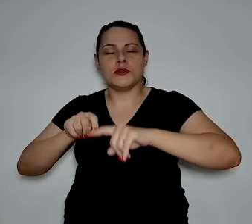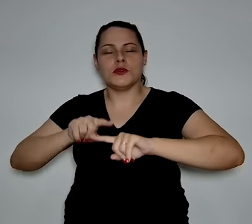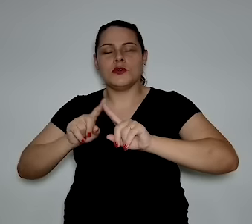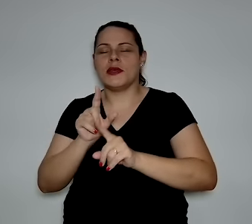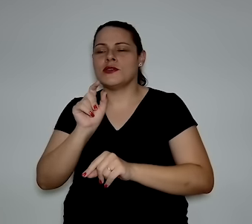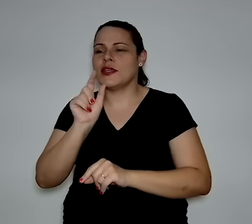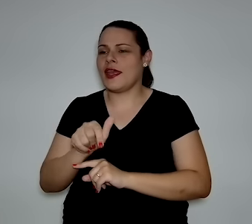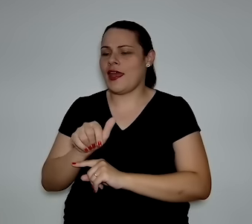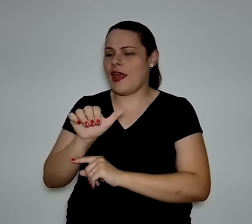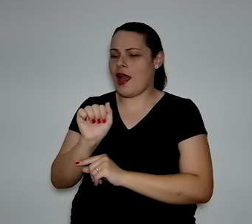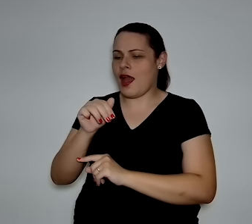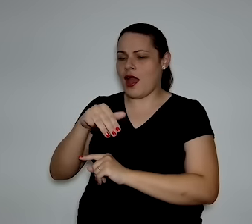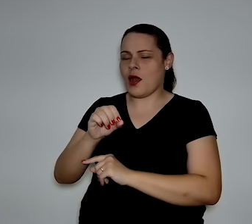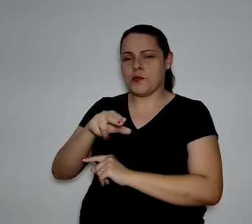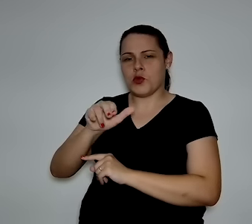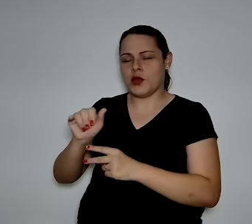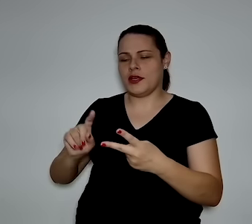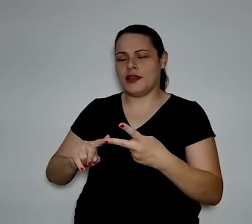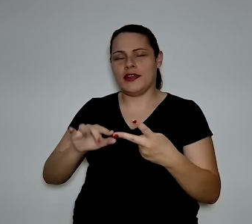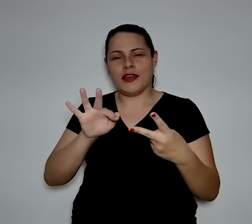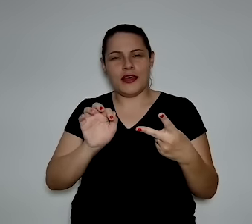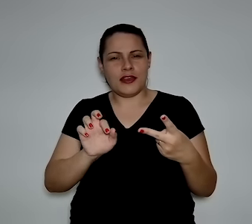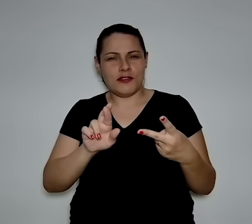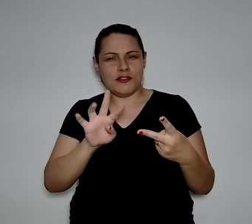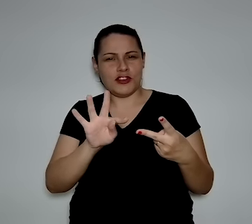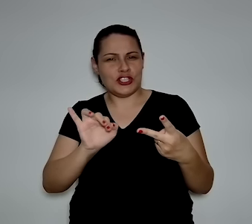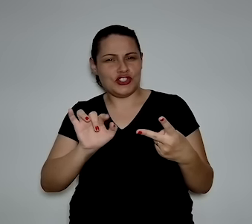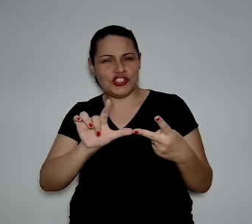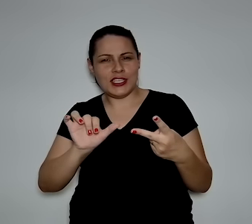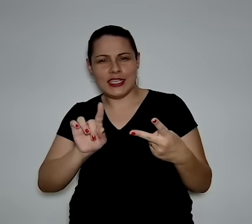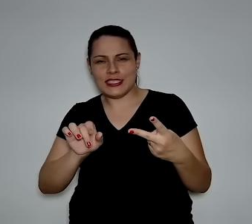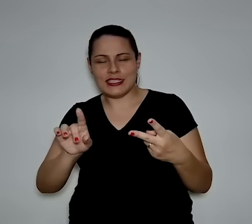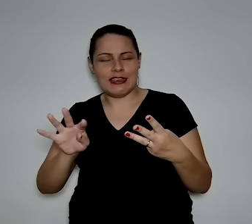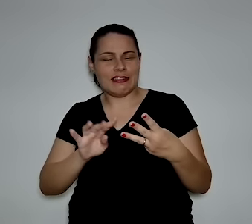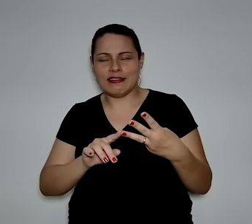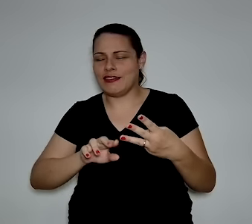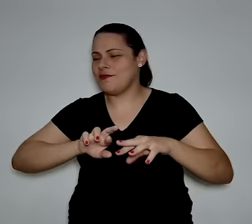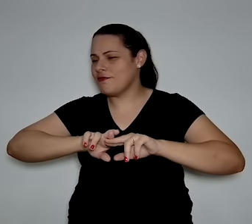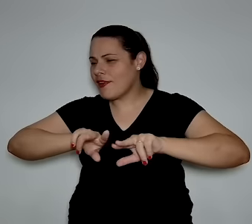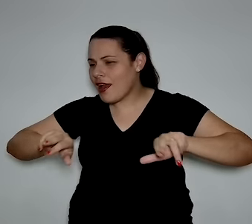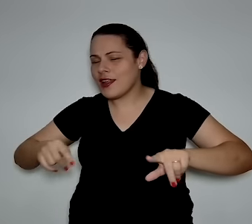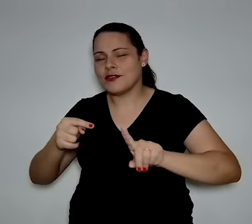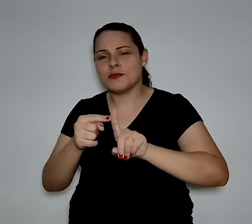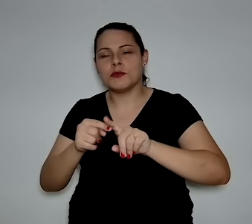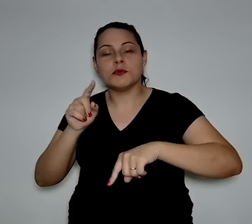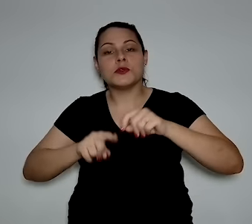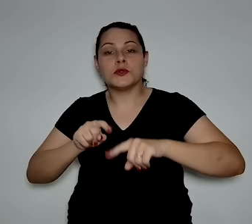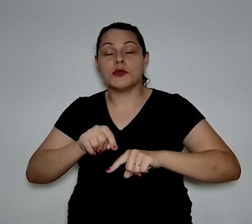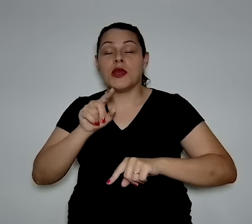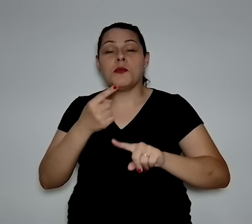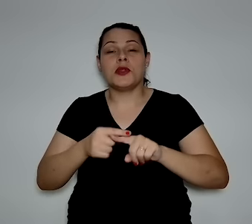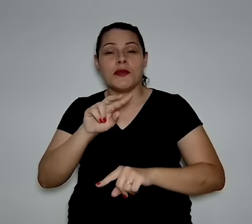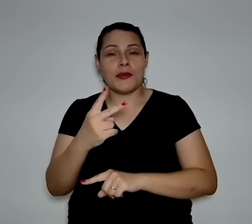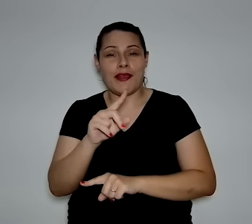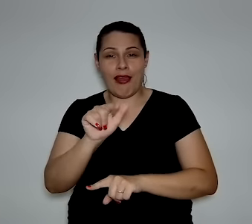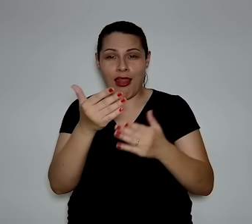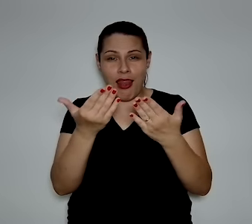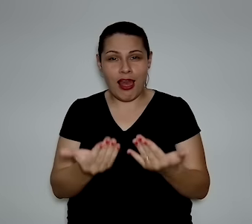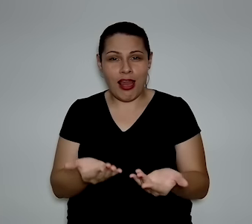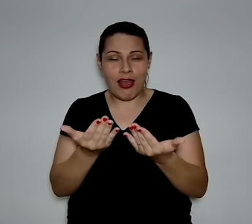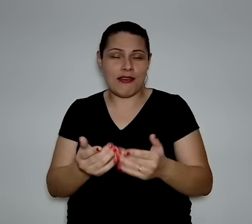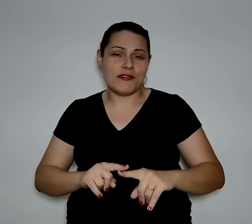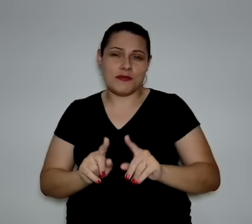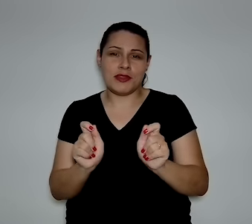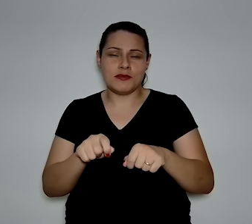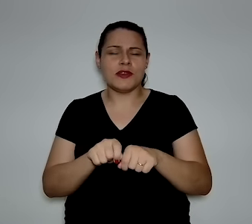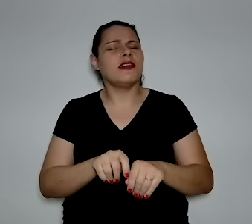O mais simples seria o amônia. Amônia, fertilizante, metanol, chave, você pode exportar... Ele é leve, mas ele é